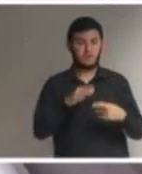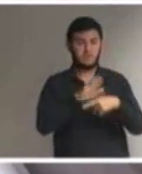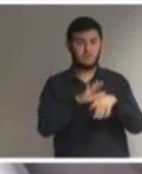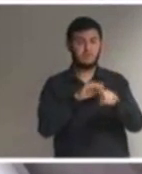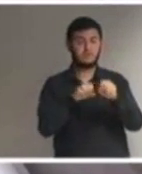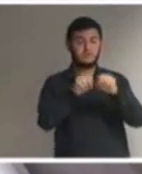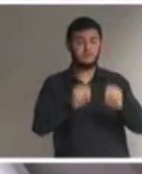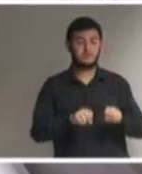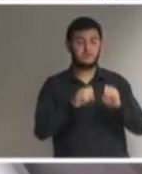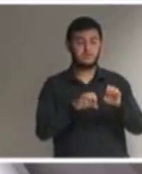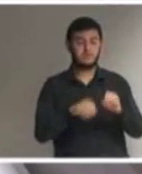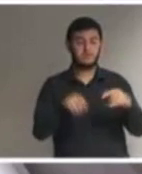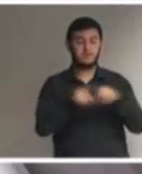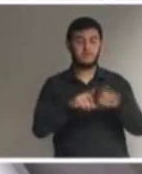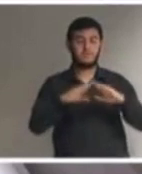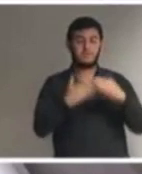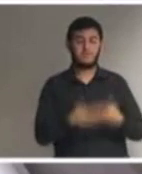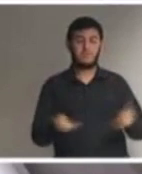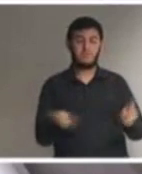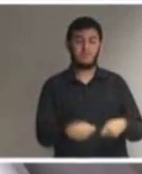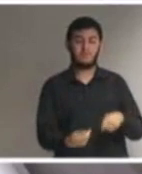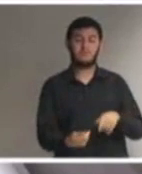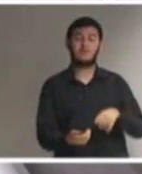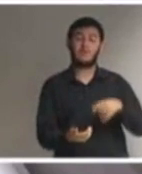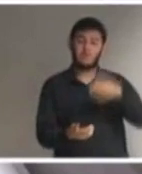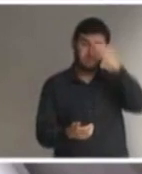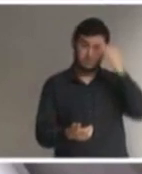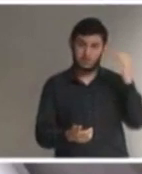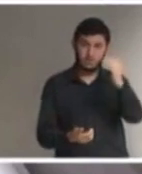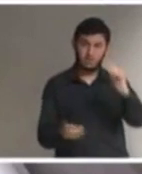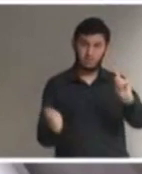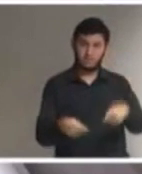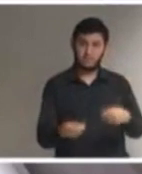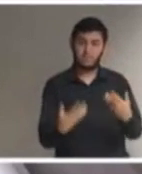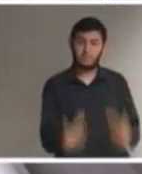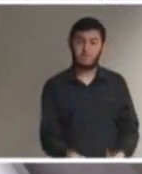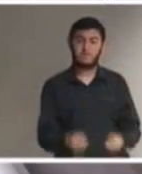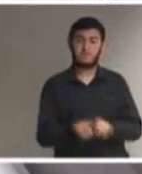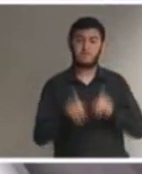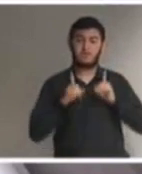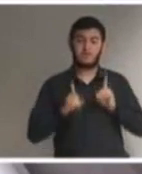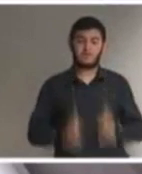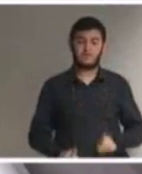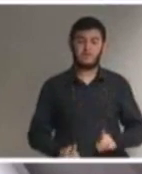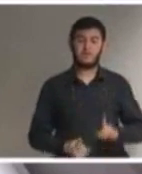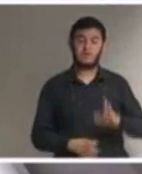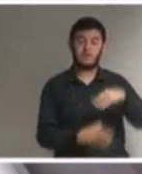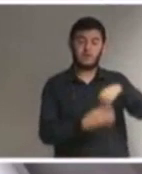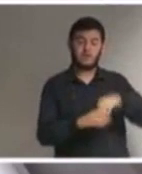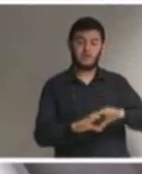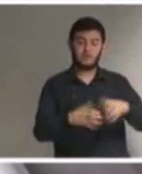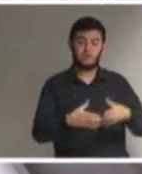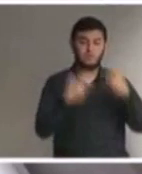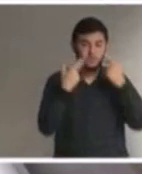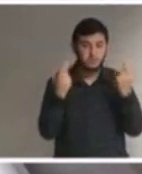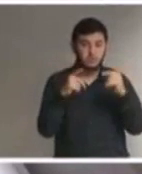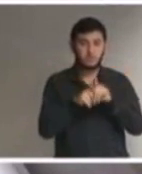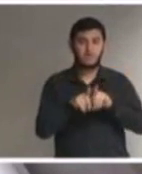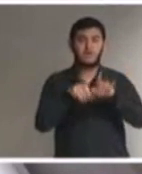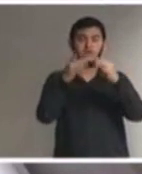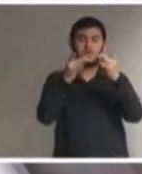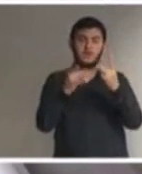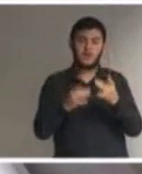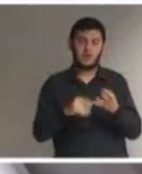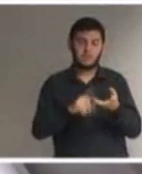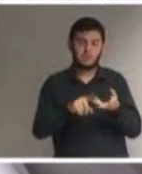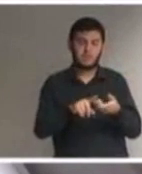devem cumprir para bem receber alunos com deficiência em classes comuns dizendo expressamente que tais requisitos